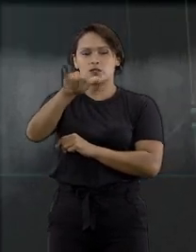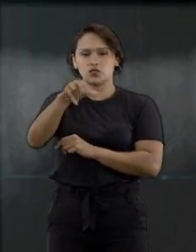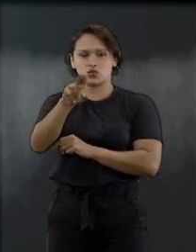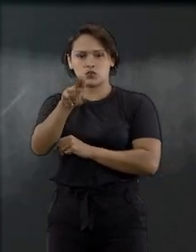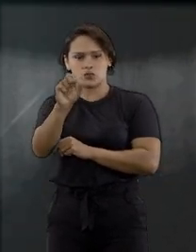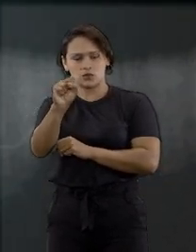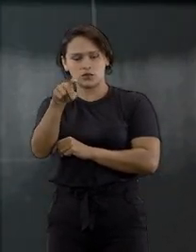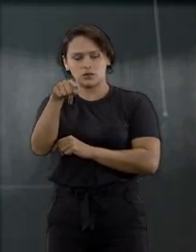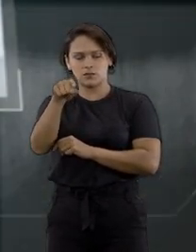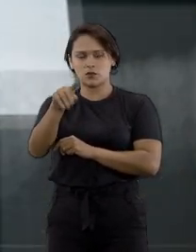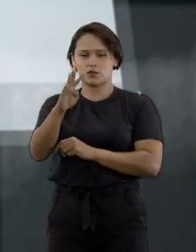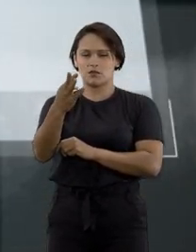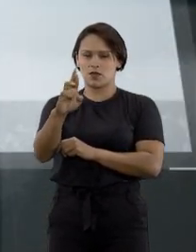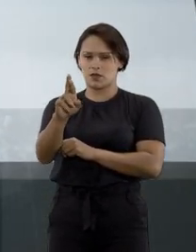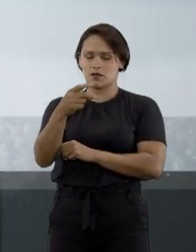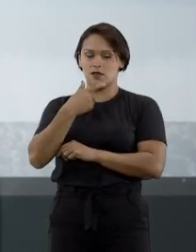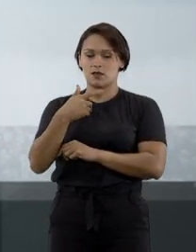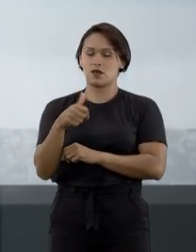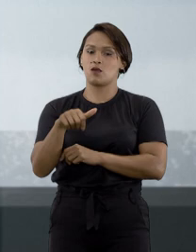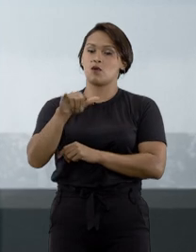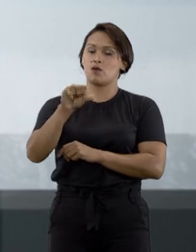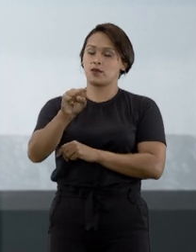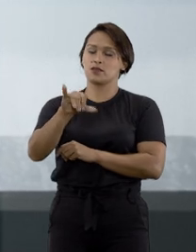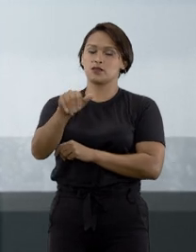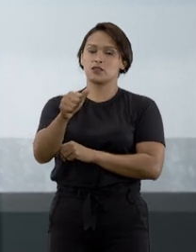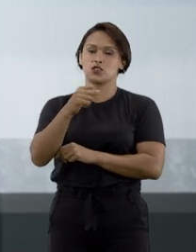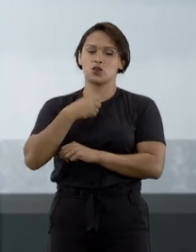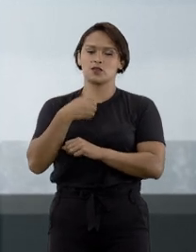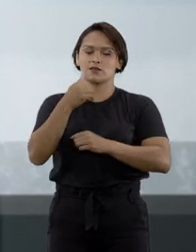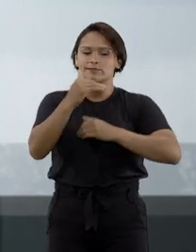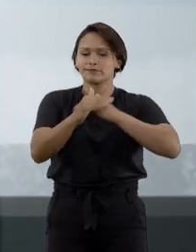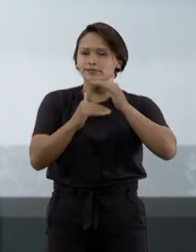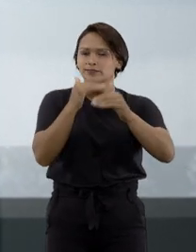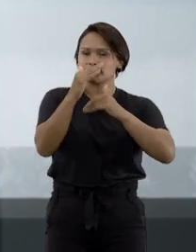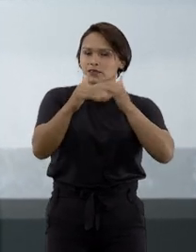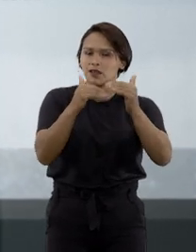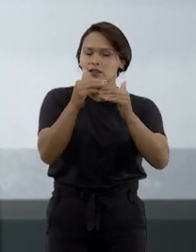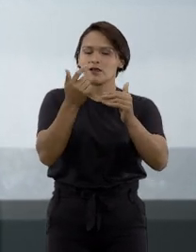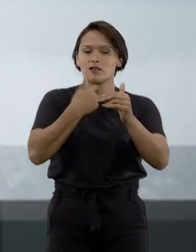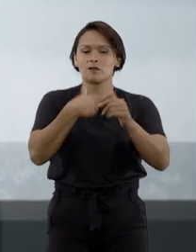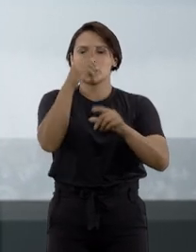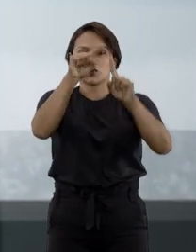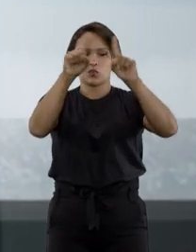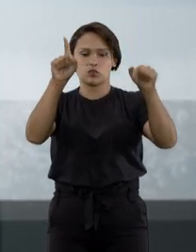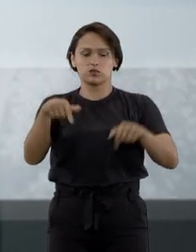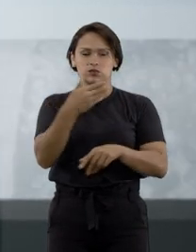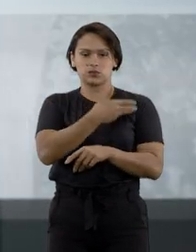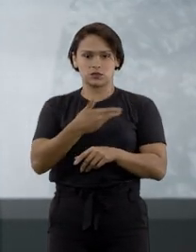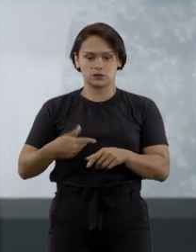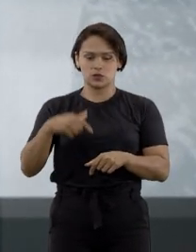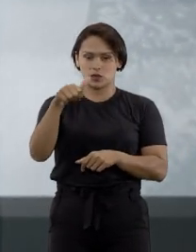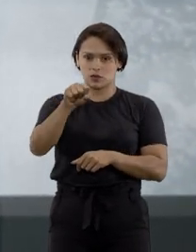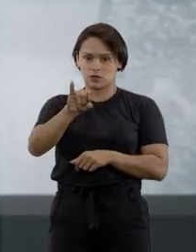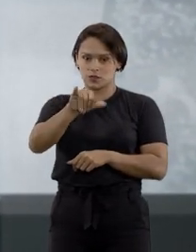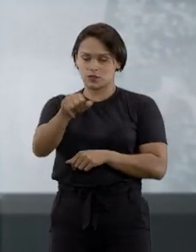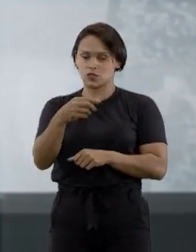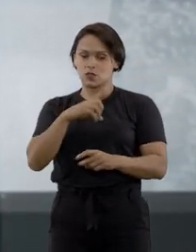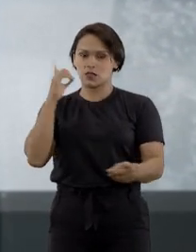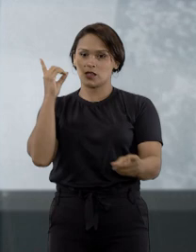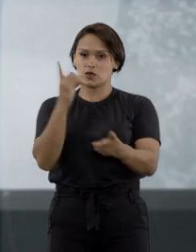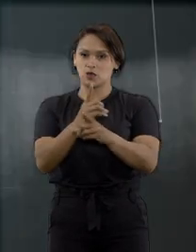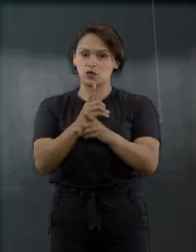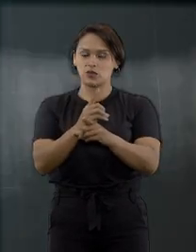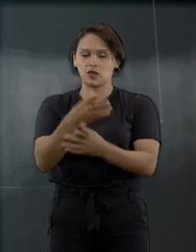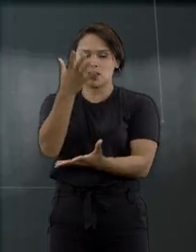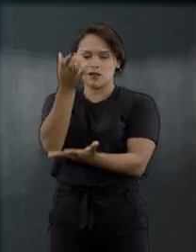O STJ CPE Mobile foi desenvolvido pela equipe de servidores do STJ e é encontrado nas lojas de aplicativos